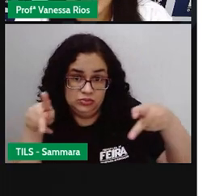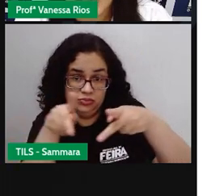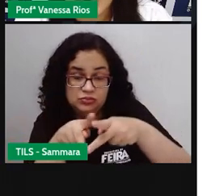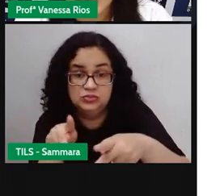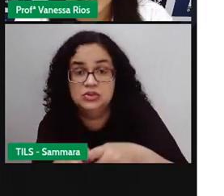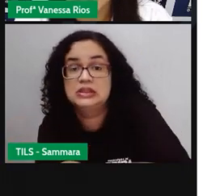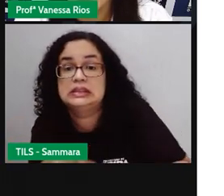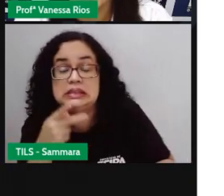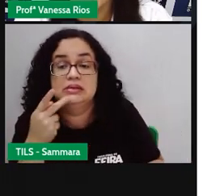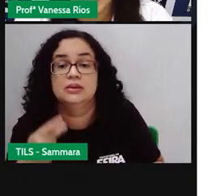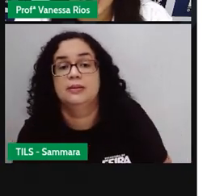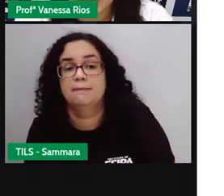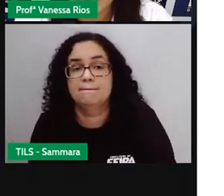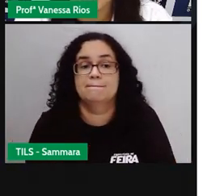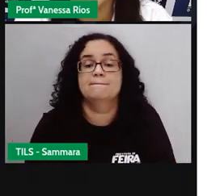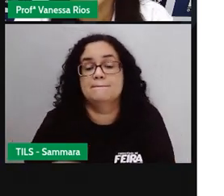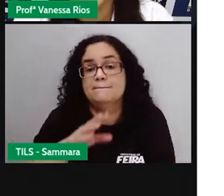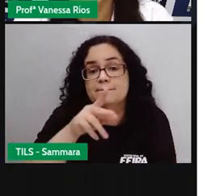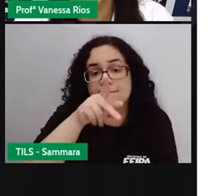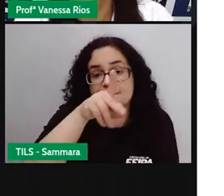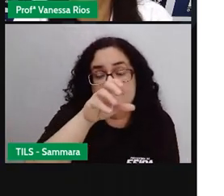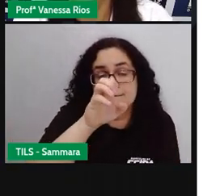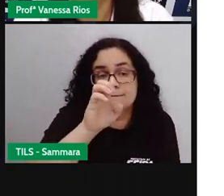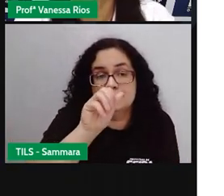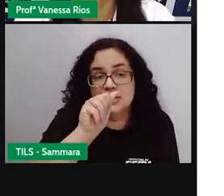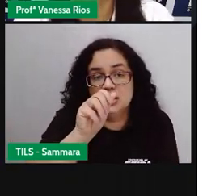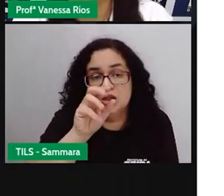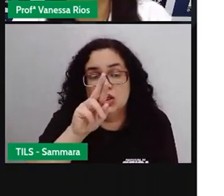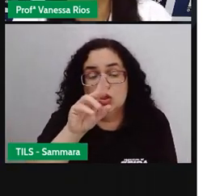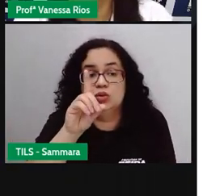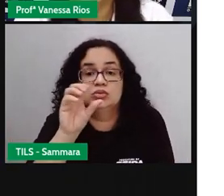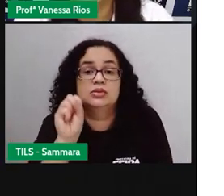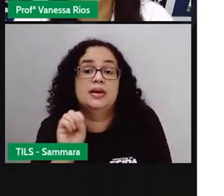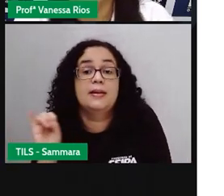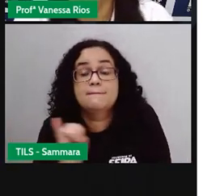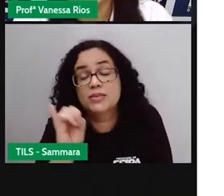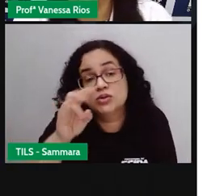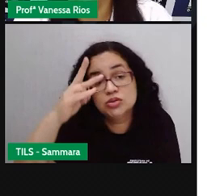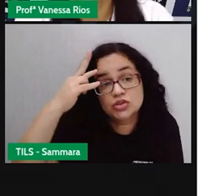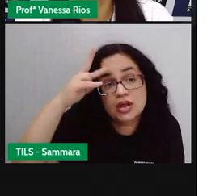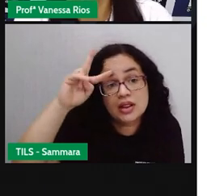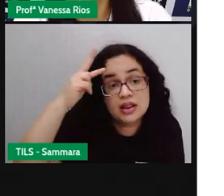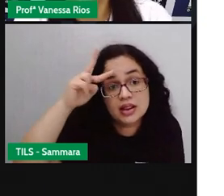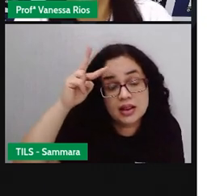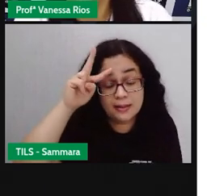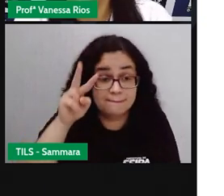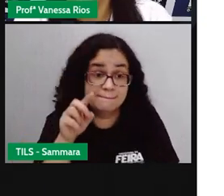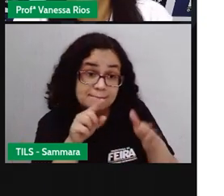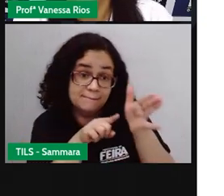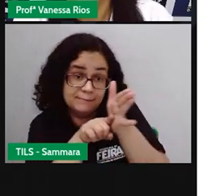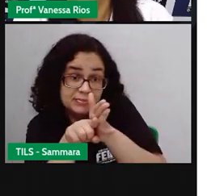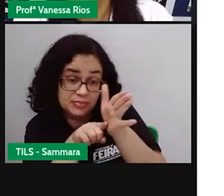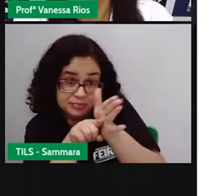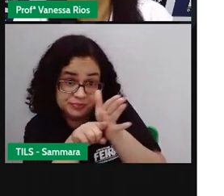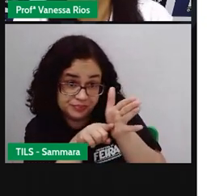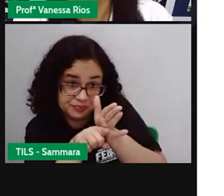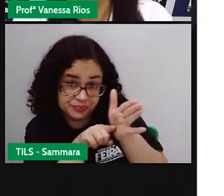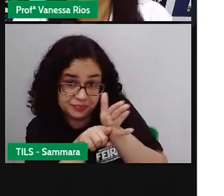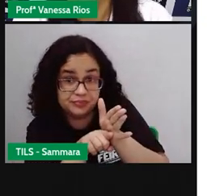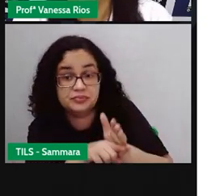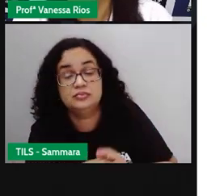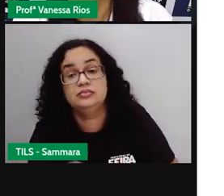autodeclararam pardos. É importante lembrar aí que quando o IBGE faz essas pesquisas, eles